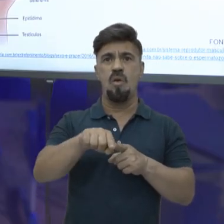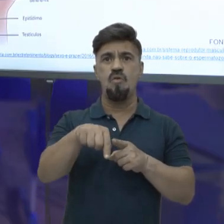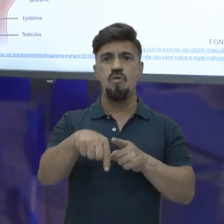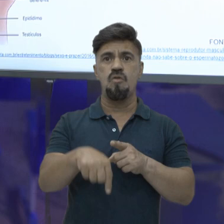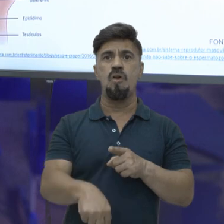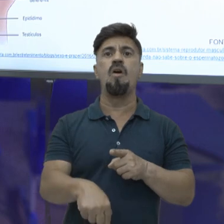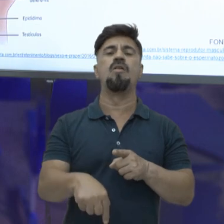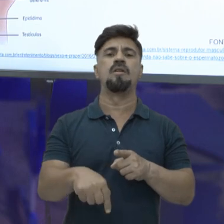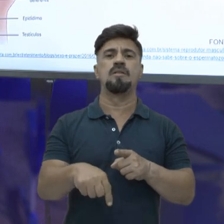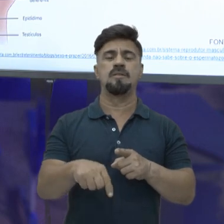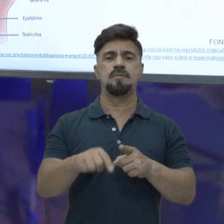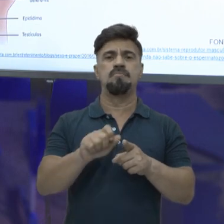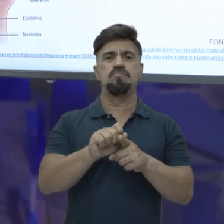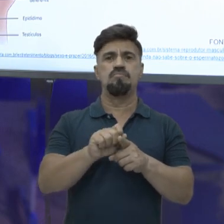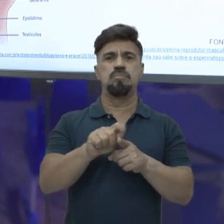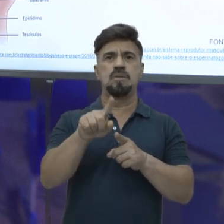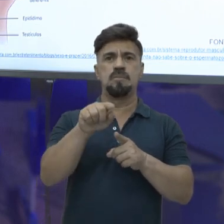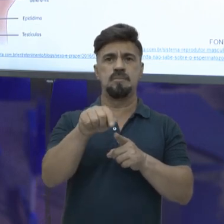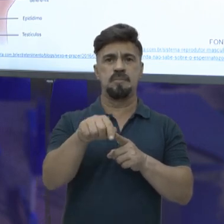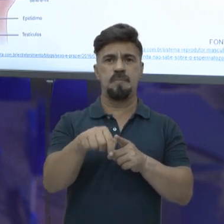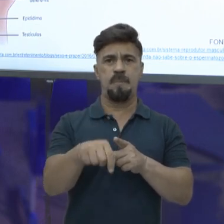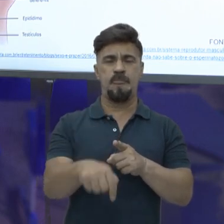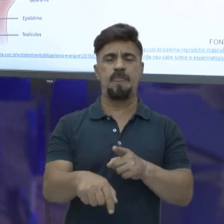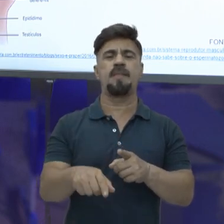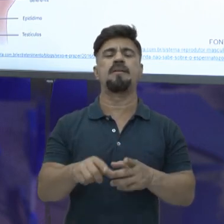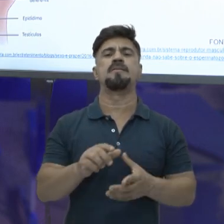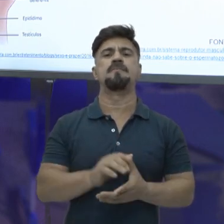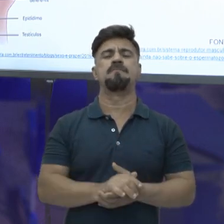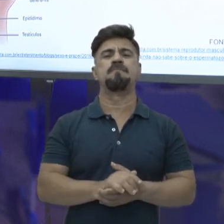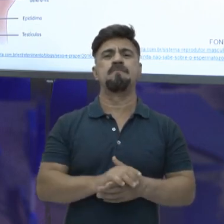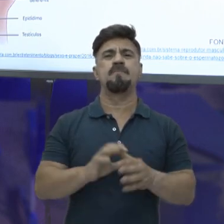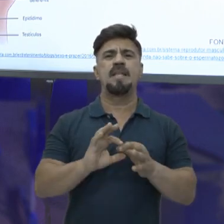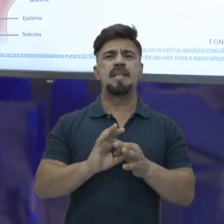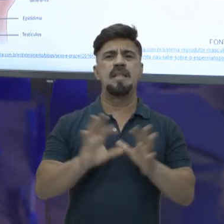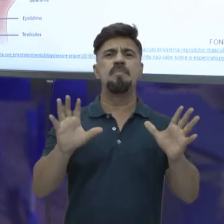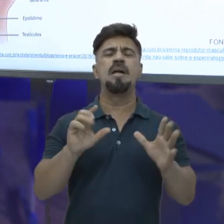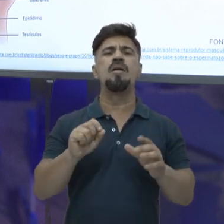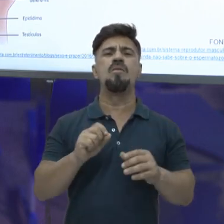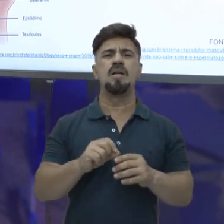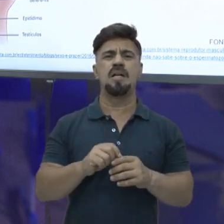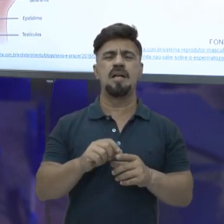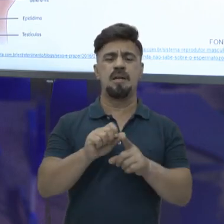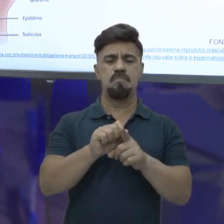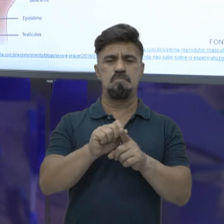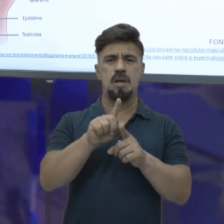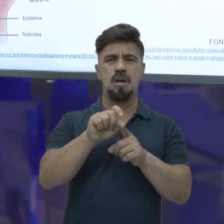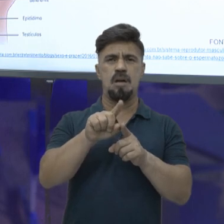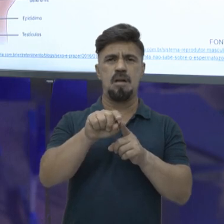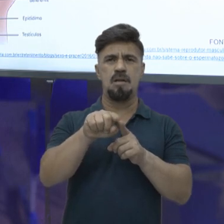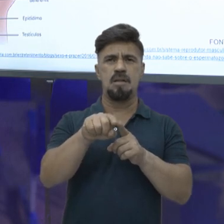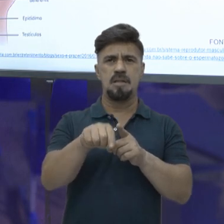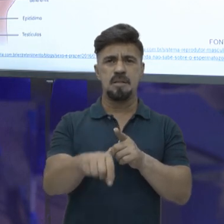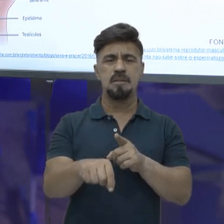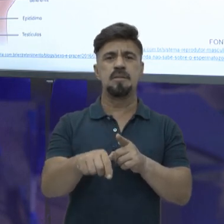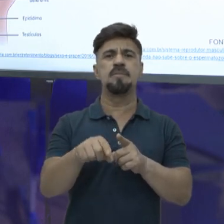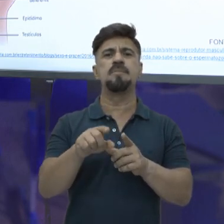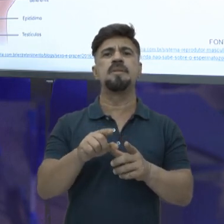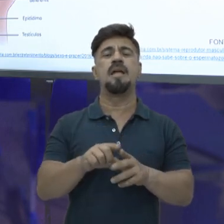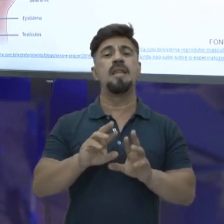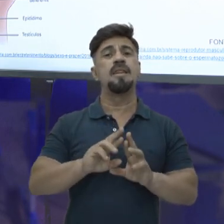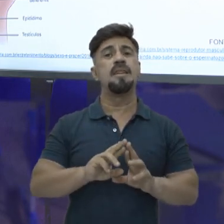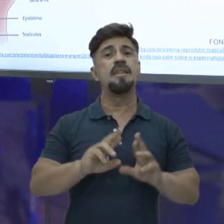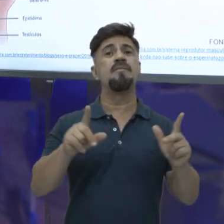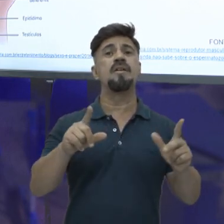o processo de ejaculação. A ejaculação vai liberar uma coisa chamada de esperma. Esperma é